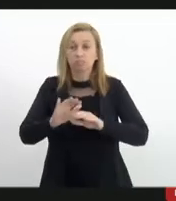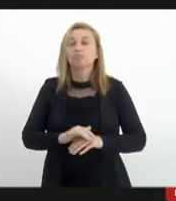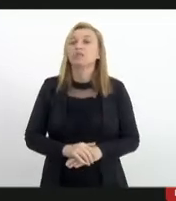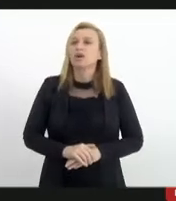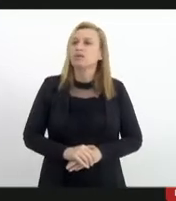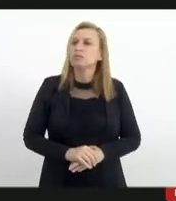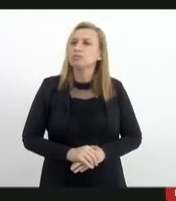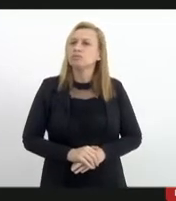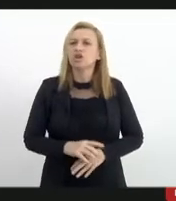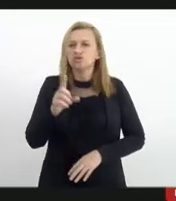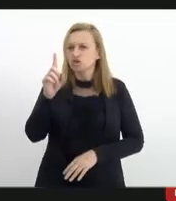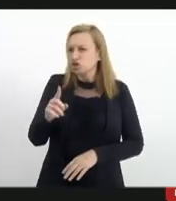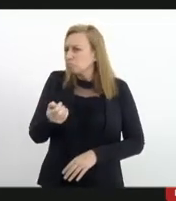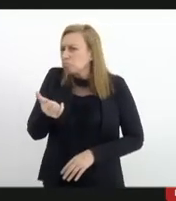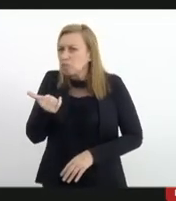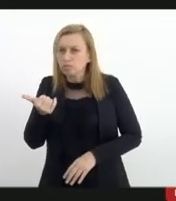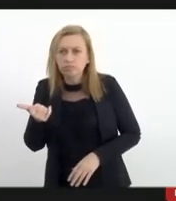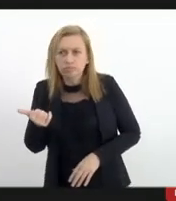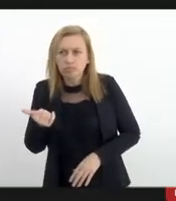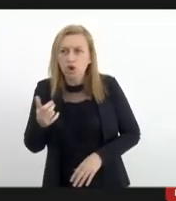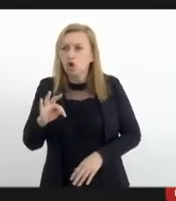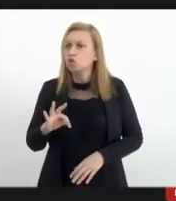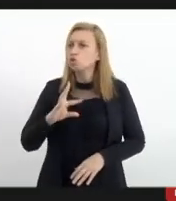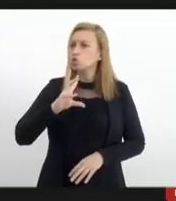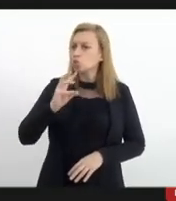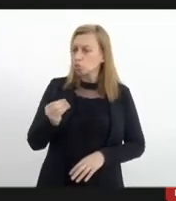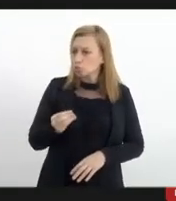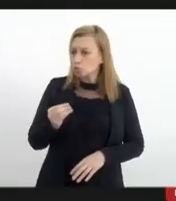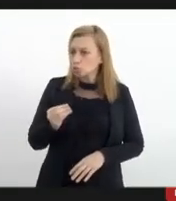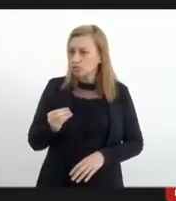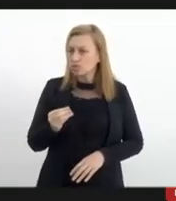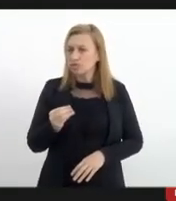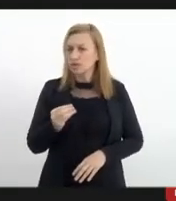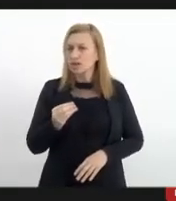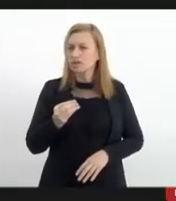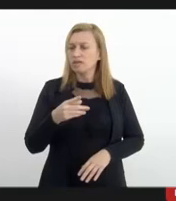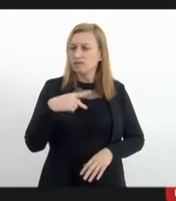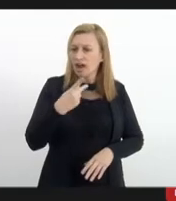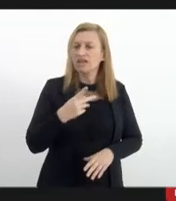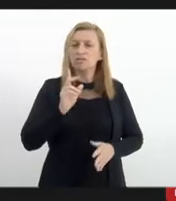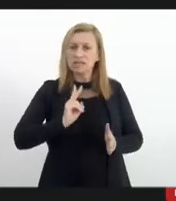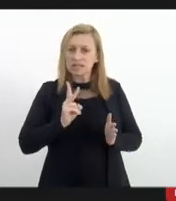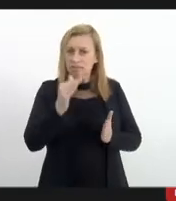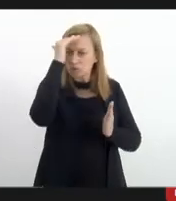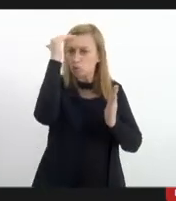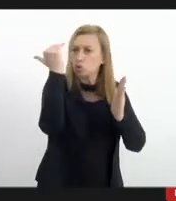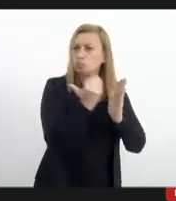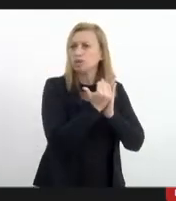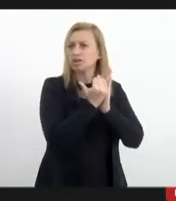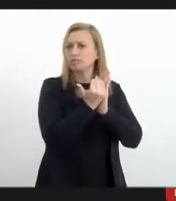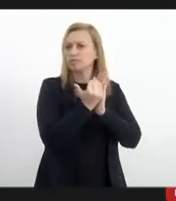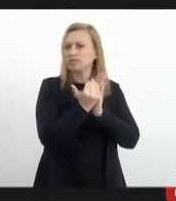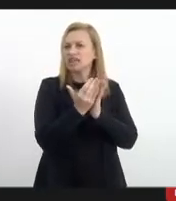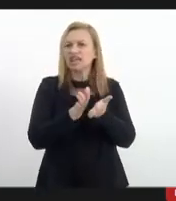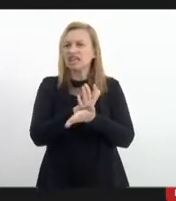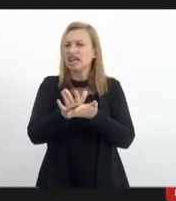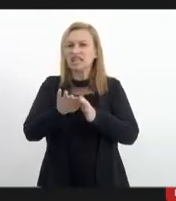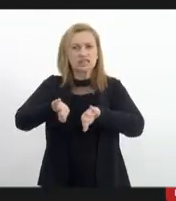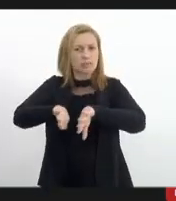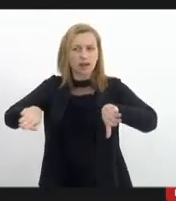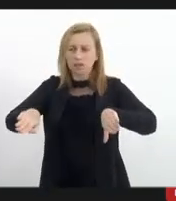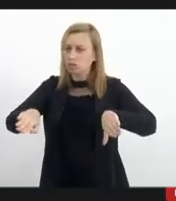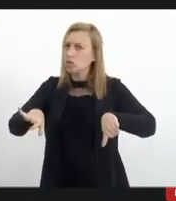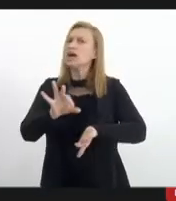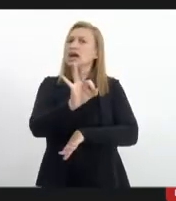eu lhe diria que muito pouco, porque tudo aquilo que ali é determinado a gente sempre fez cumprir, não tem nenhuma distinção. É